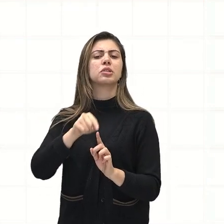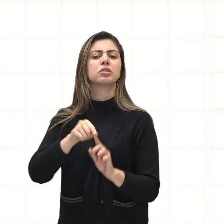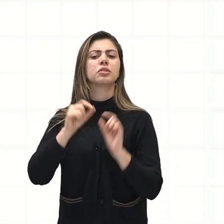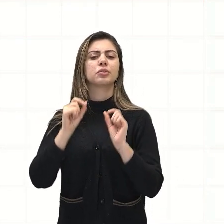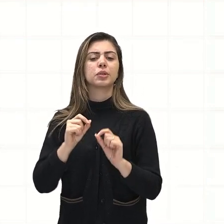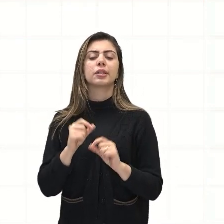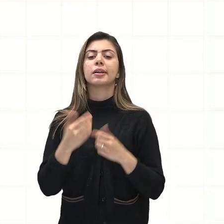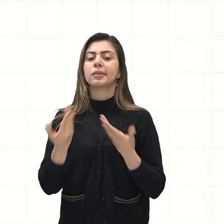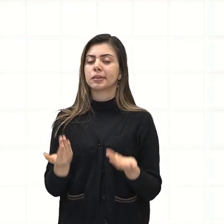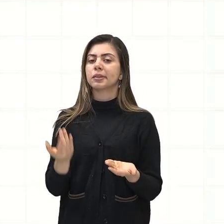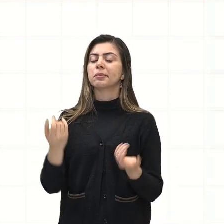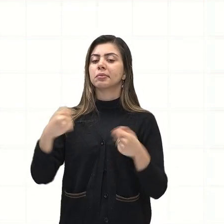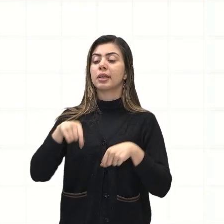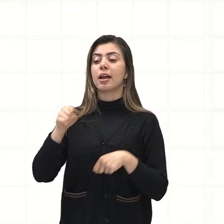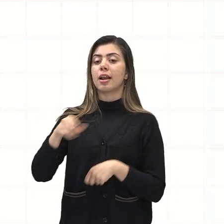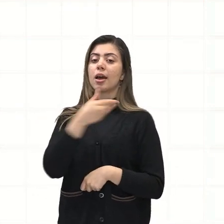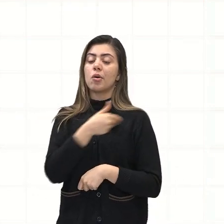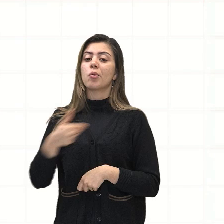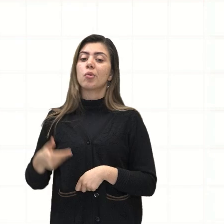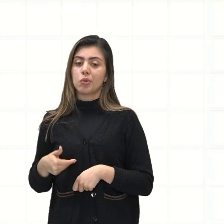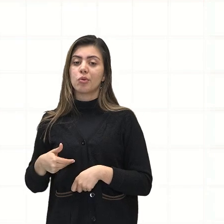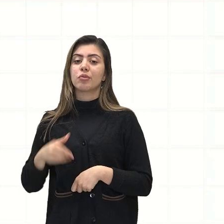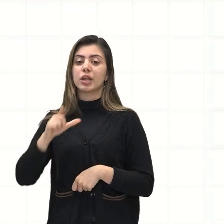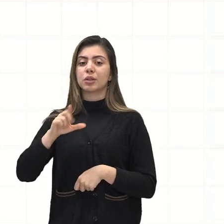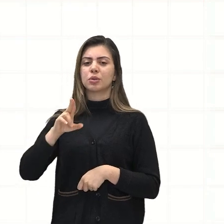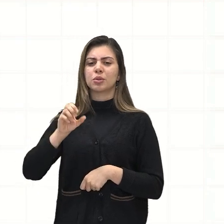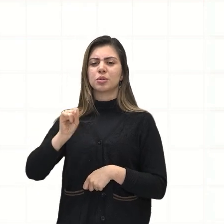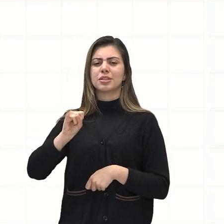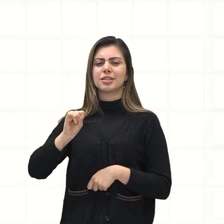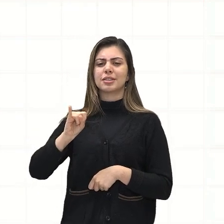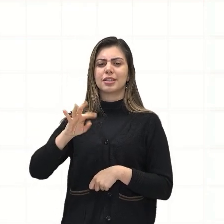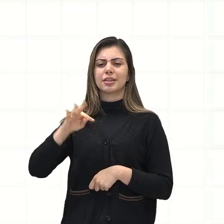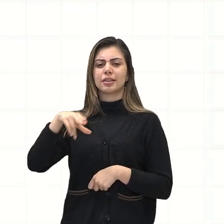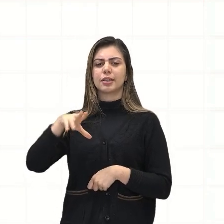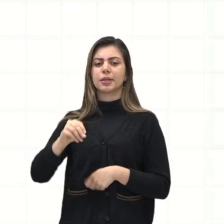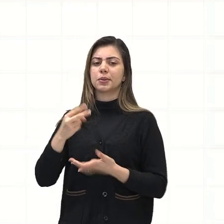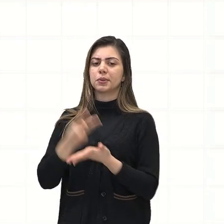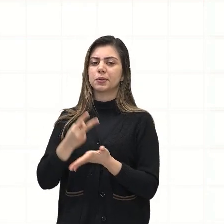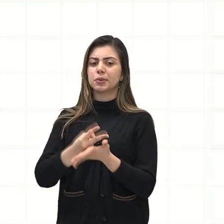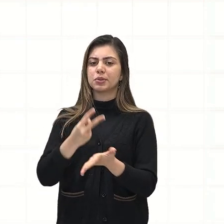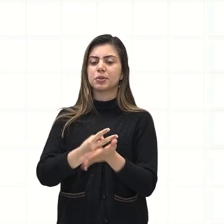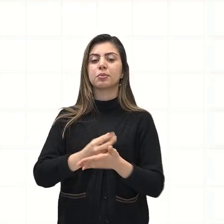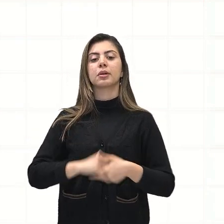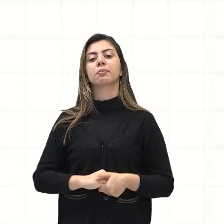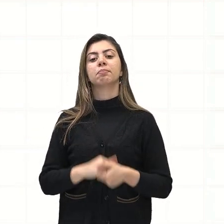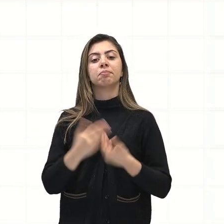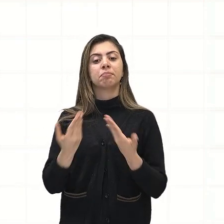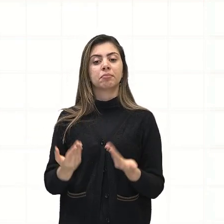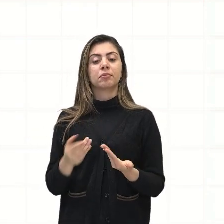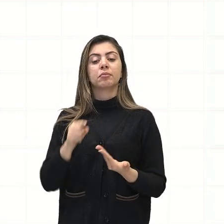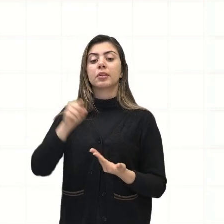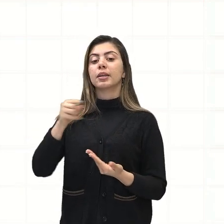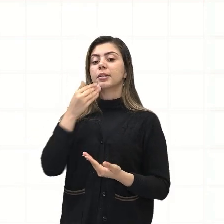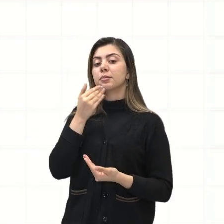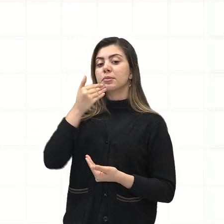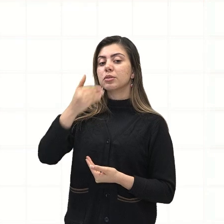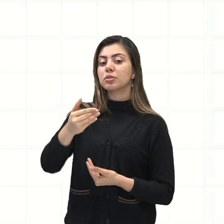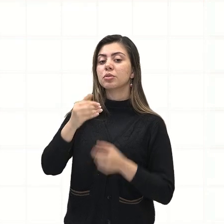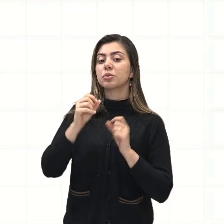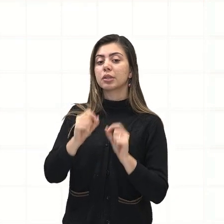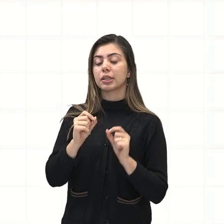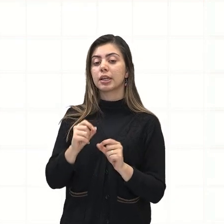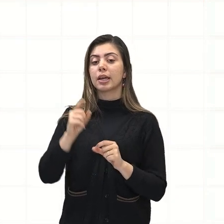legitimidade do governo lusitano, este, em contrapartida, forneceu a